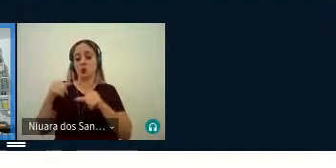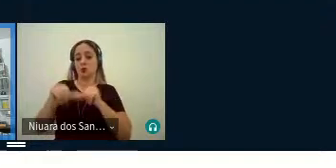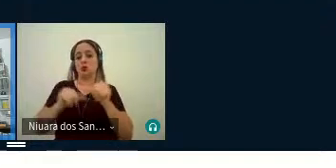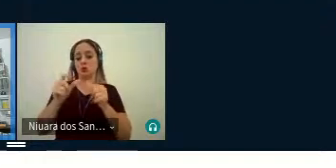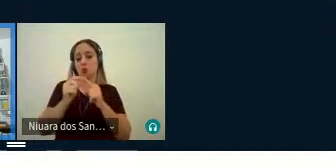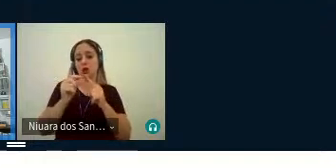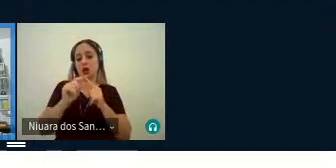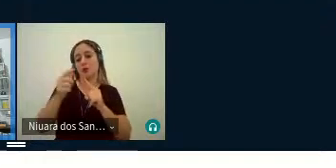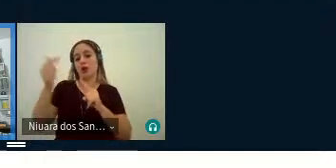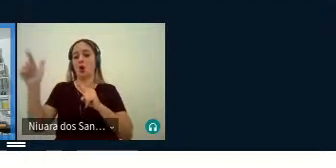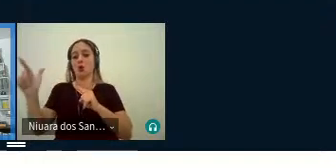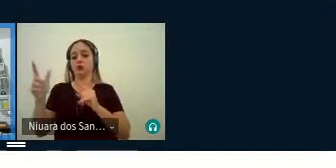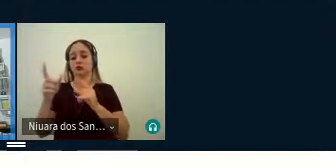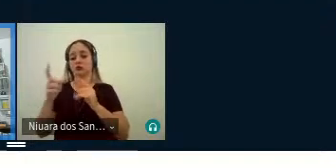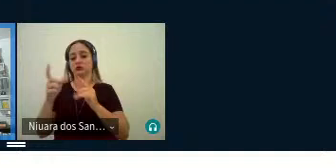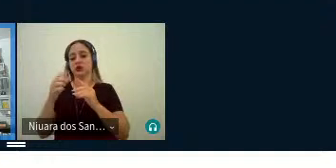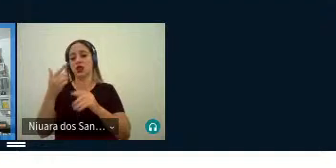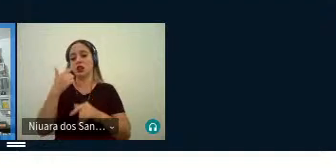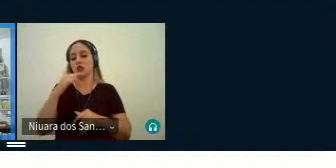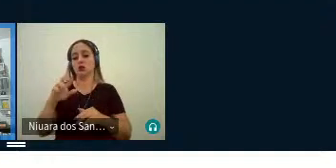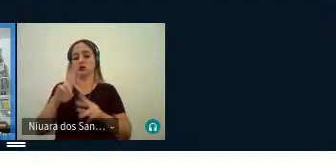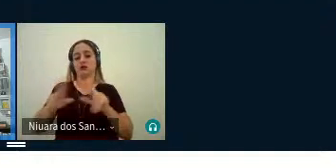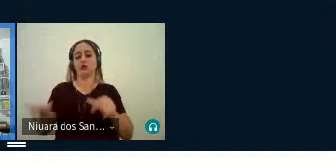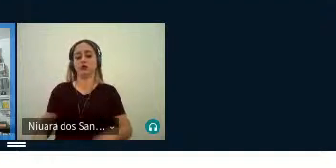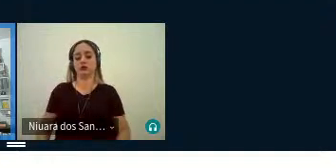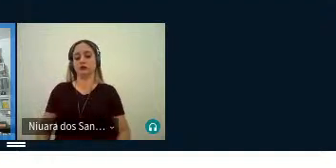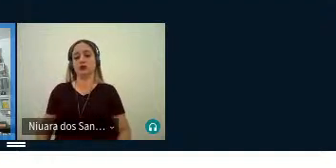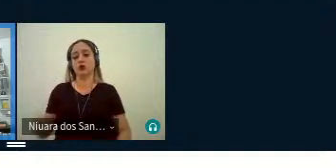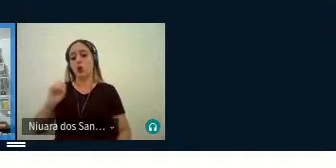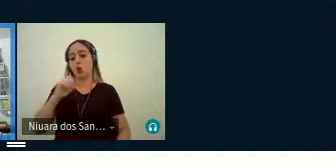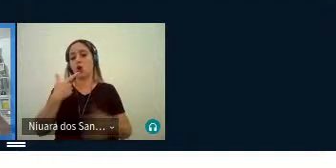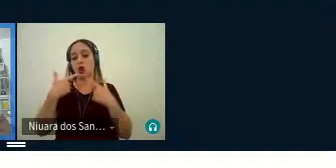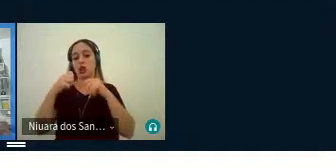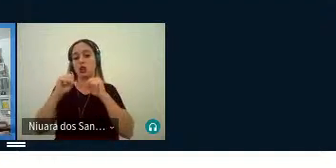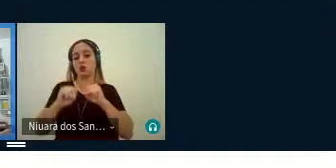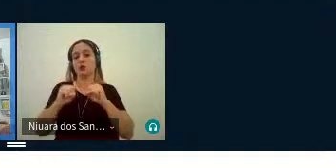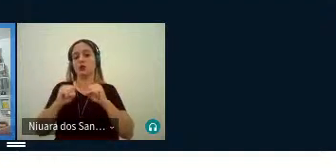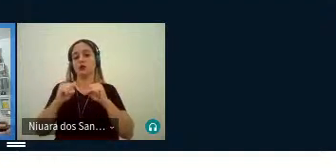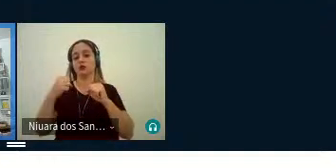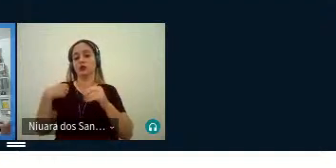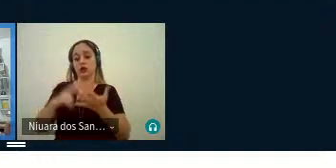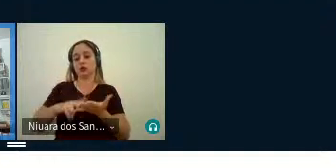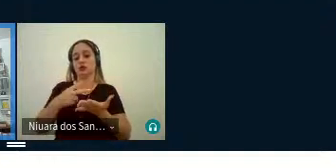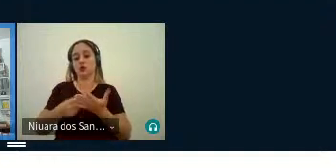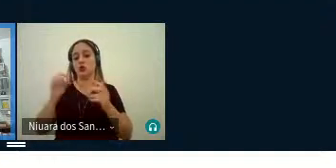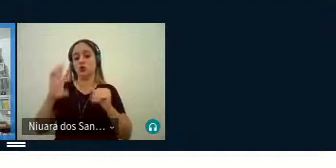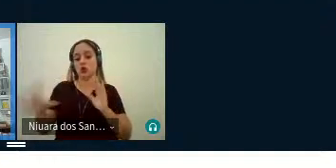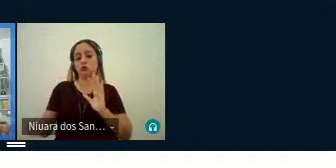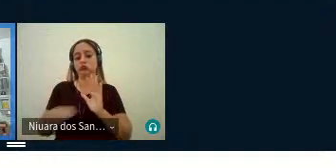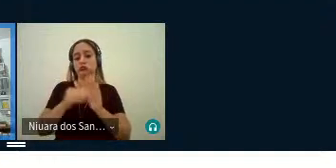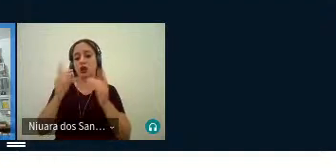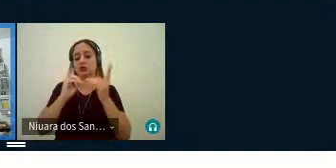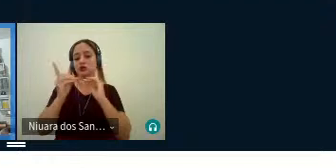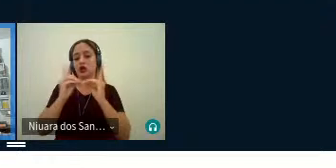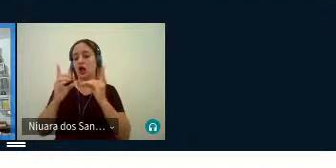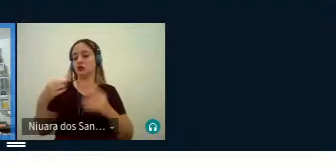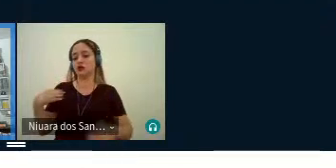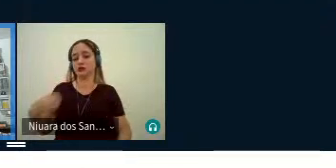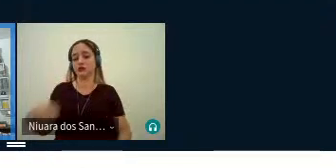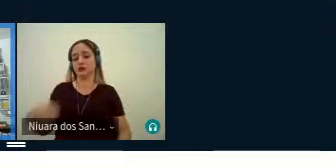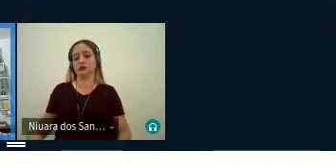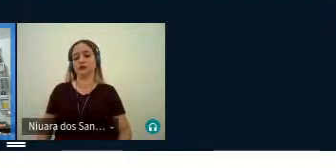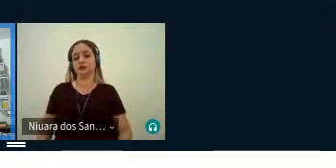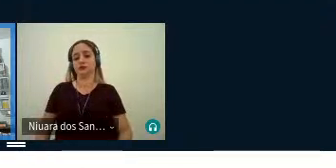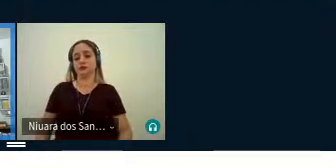em outra língua, né, ou por uma linguística da tradução, que faz apenas uma aplicação didática e dogmática